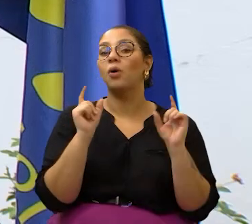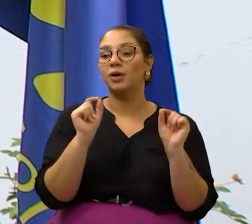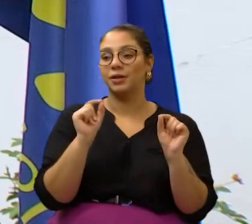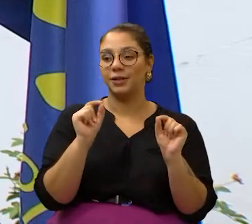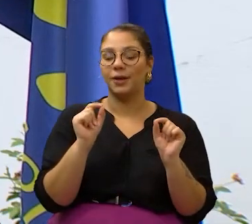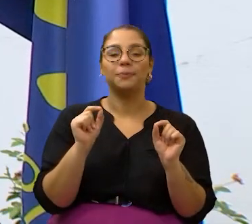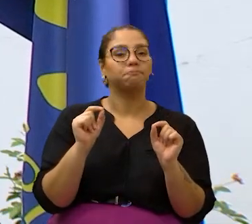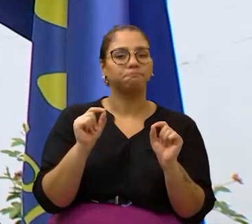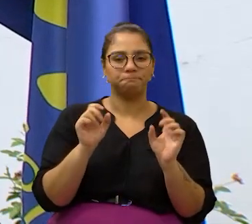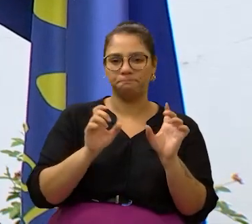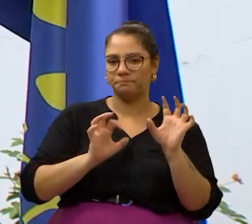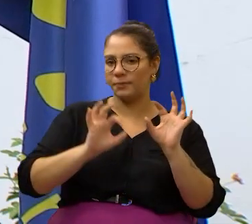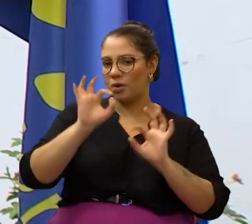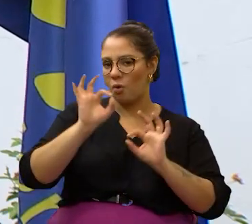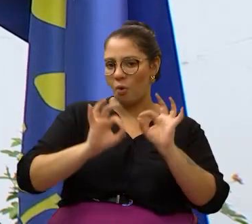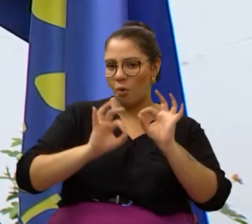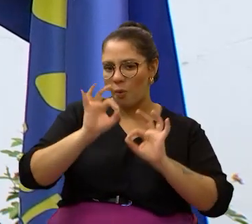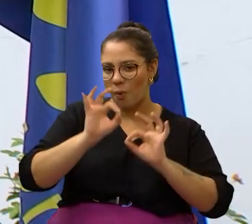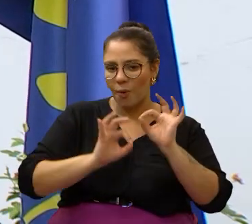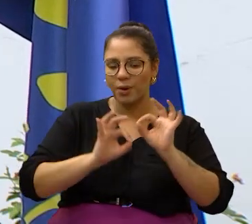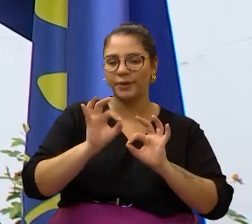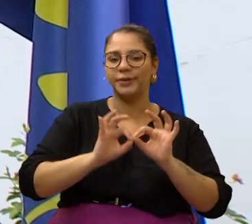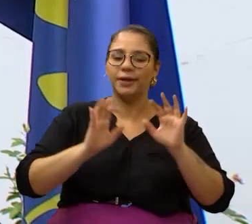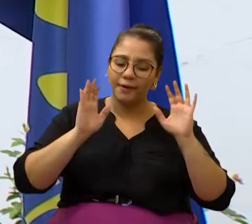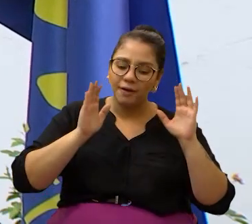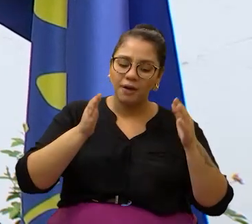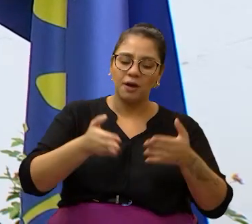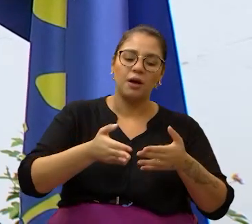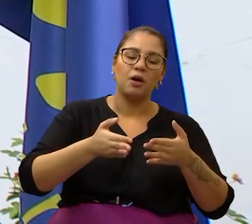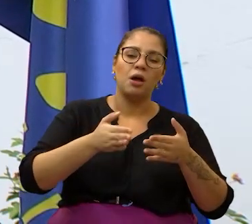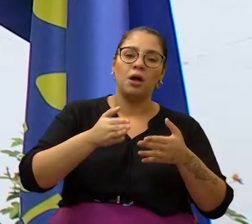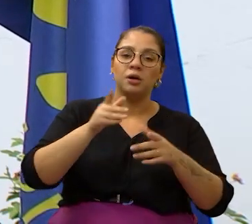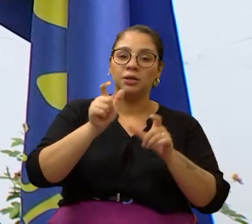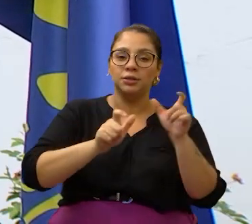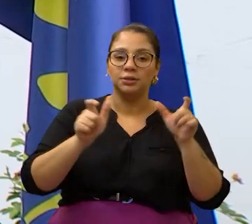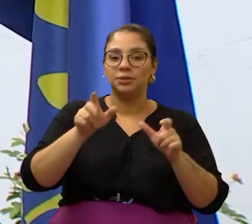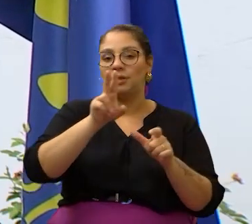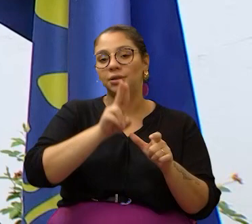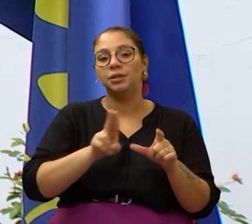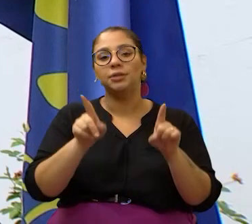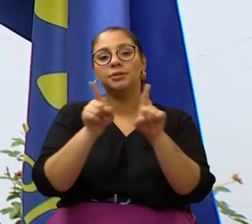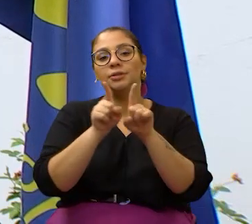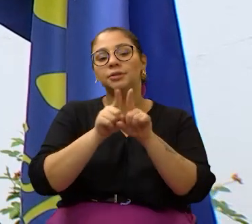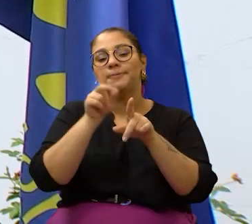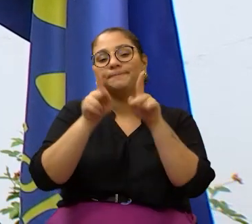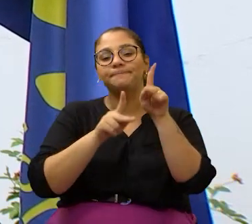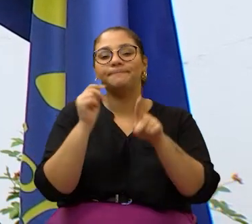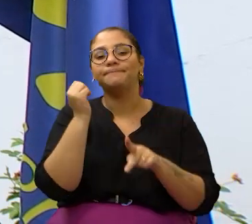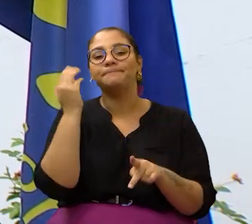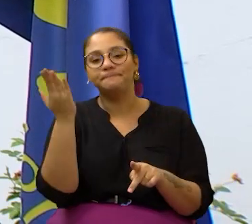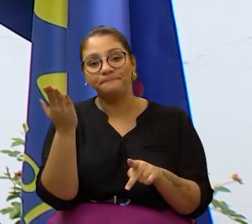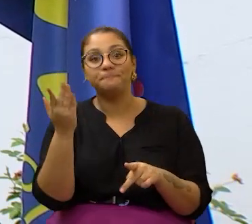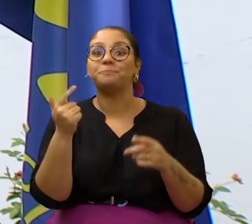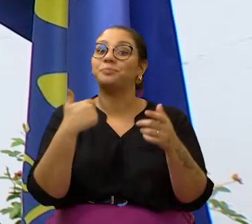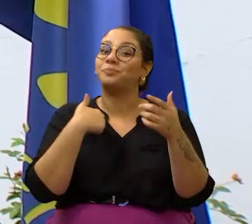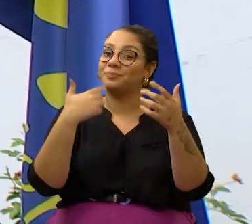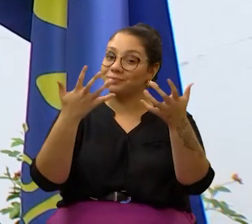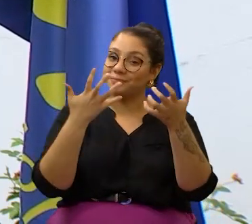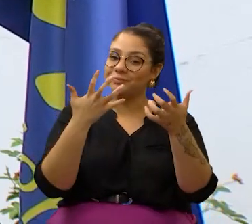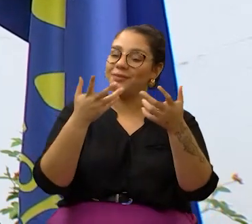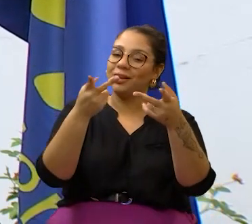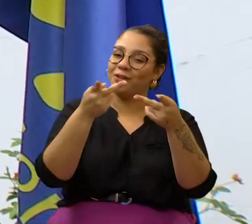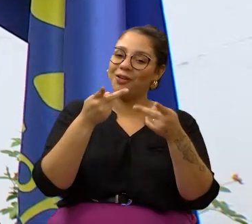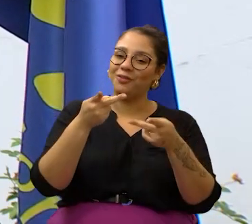principalmente dirigidos aos nossos usuários e também para o público externo. Eu gostaria de